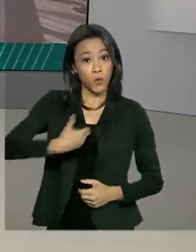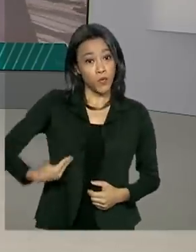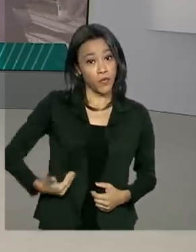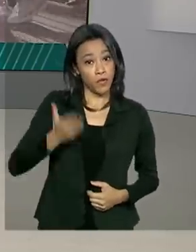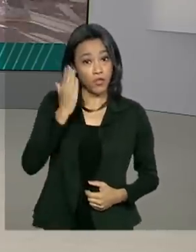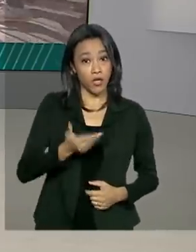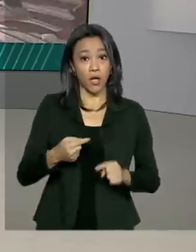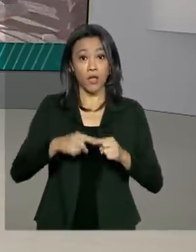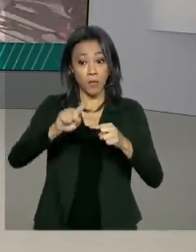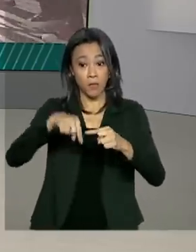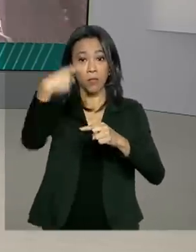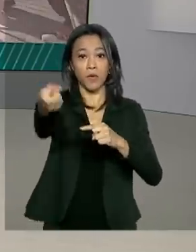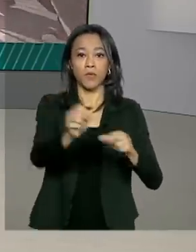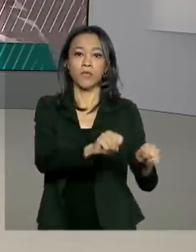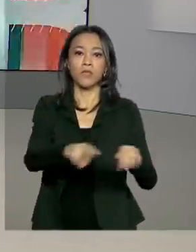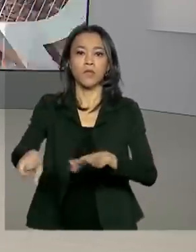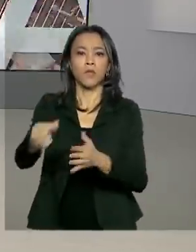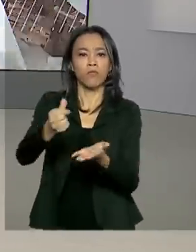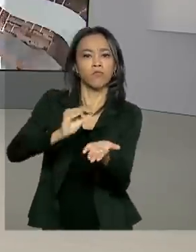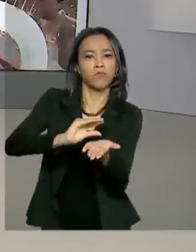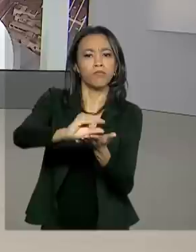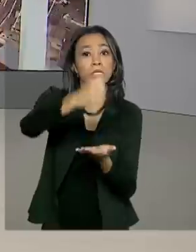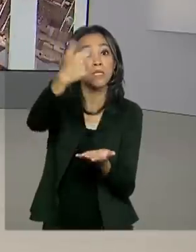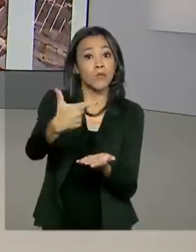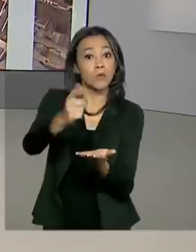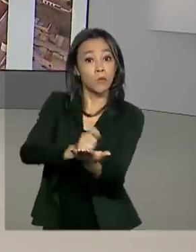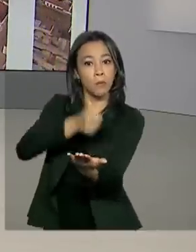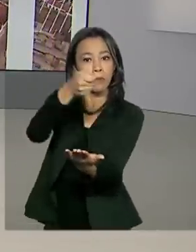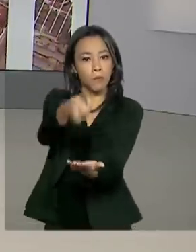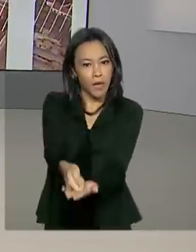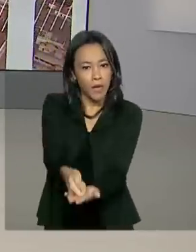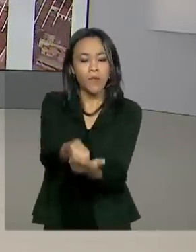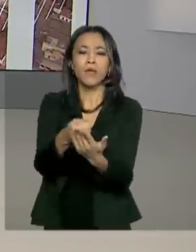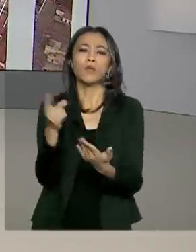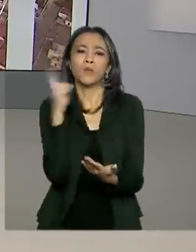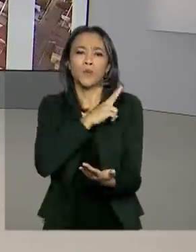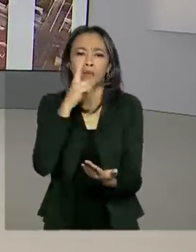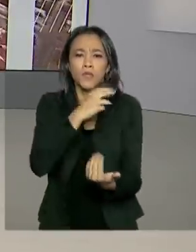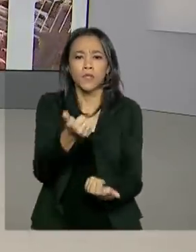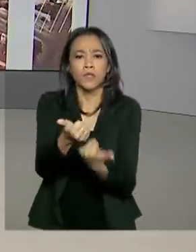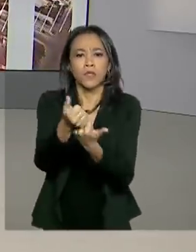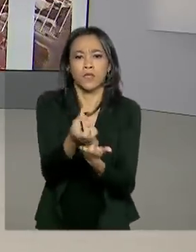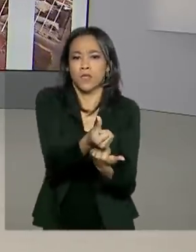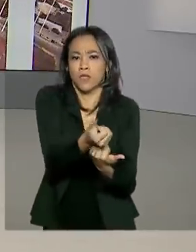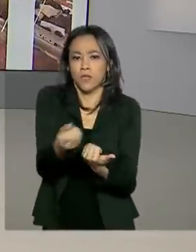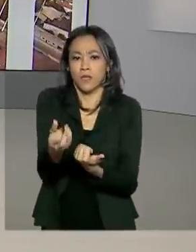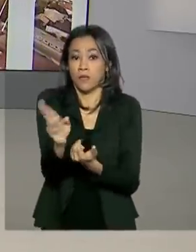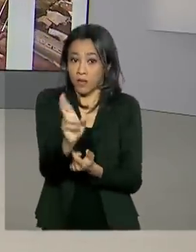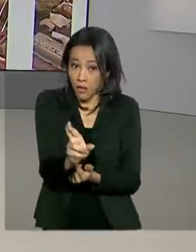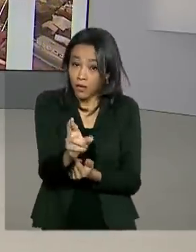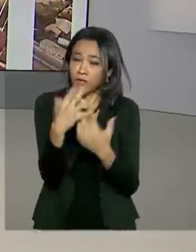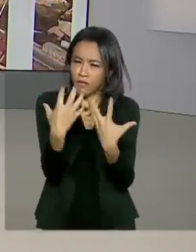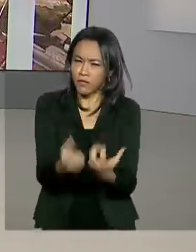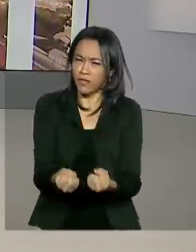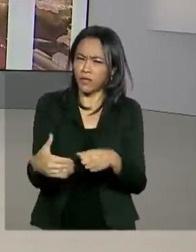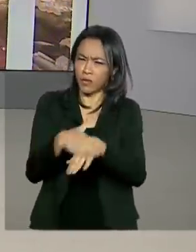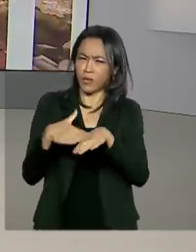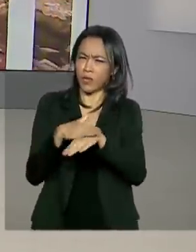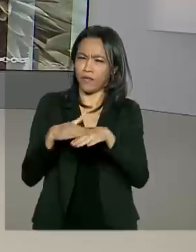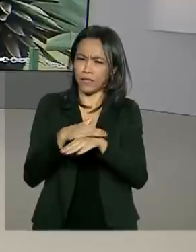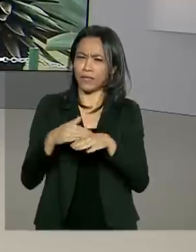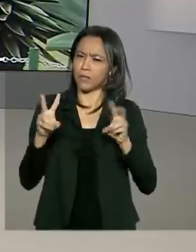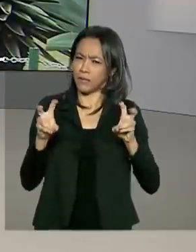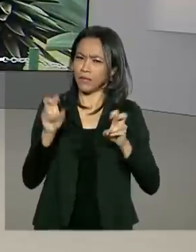libera na próxima semana a segunda parcela do auxílio emergencial de 600 reais. Vamos então conversar sobre isso com a